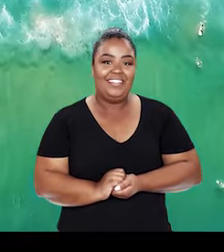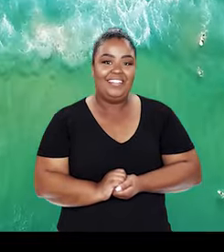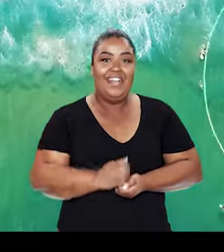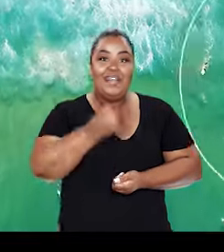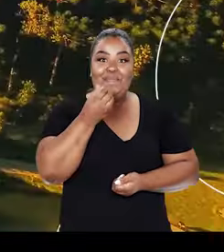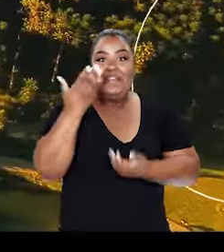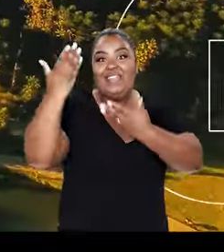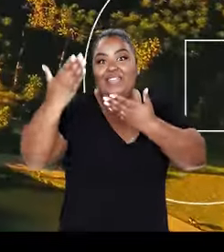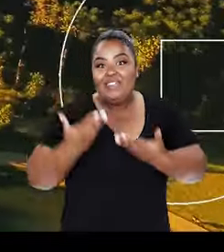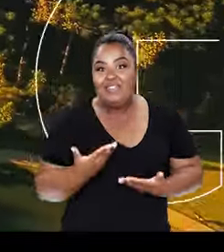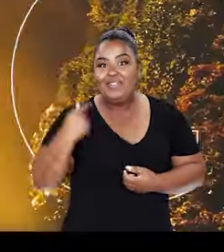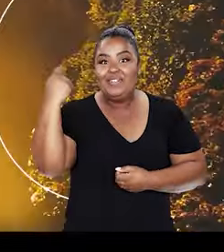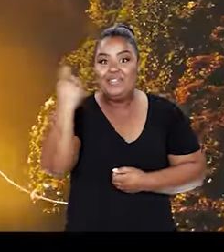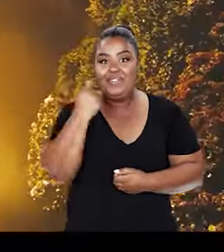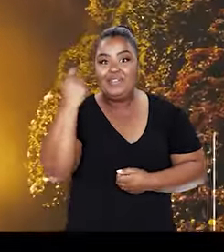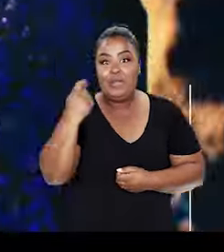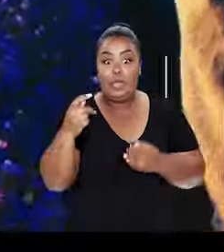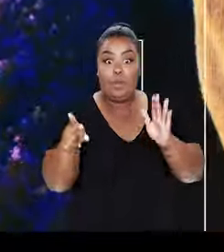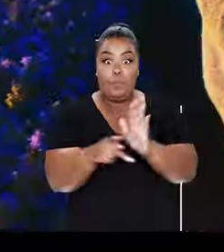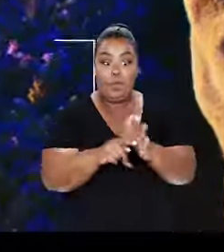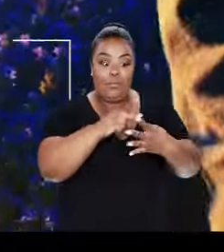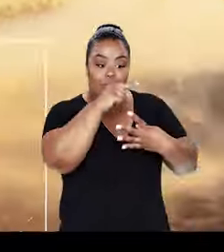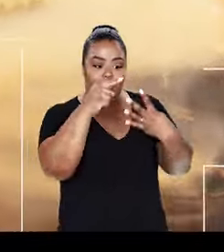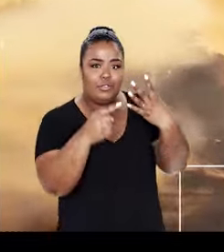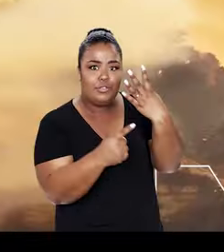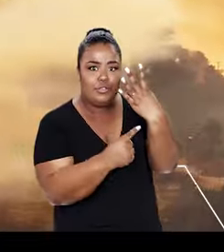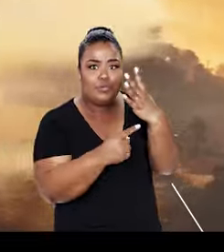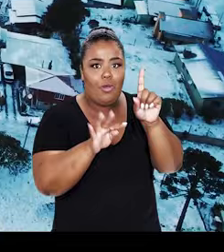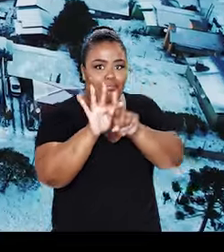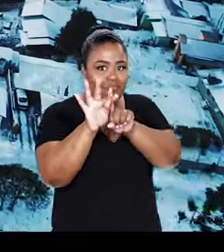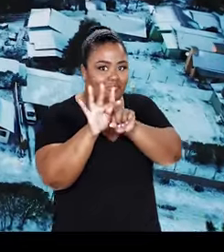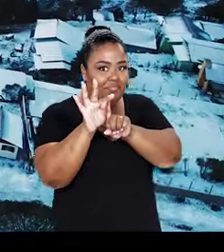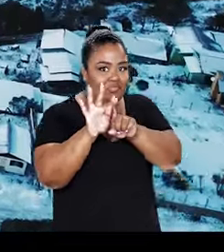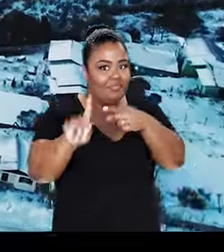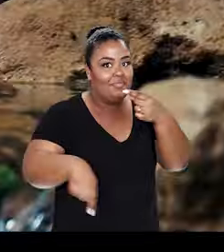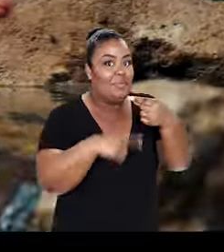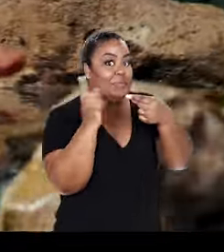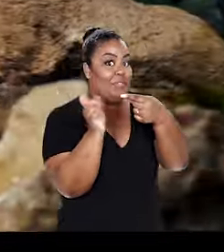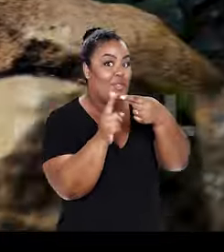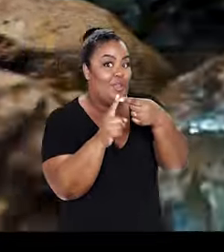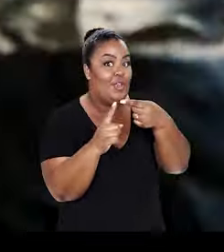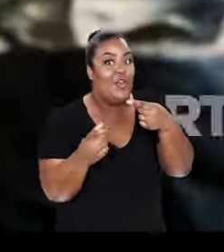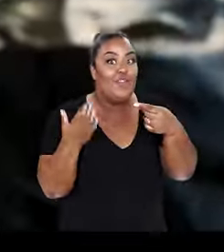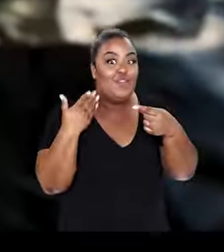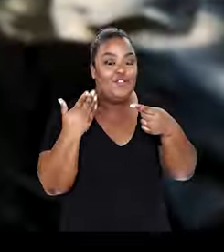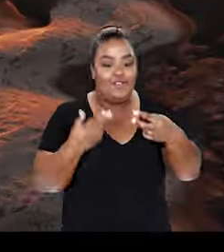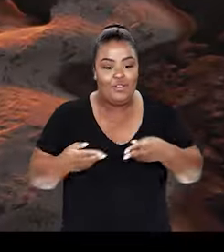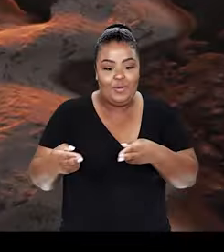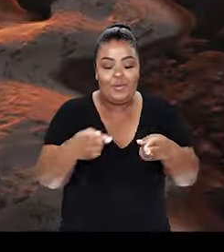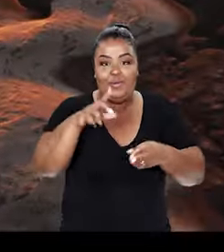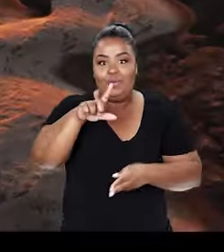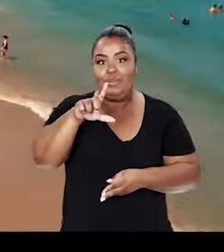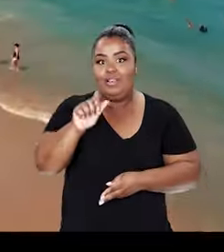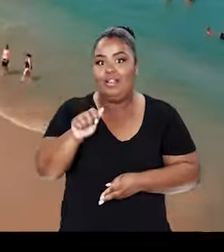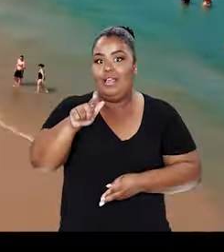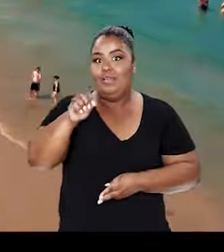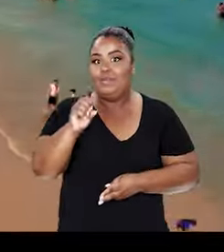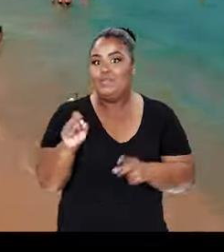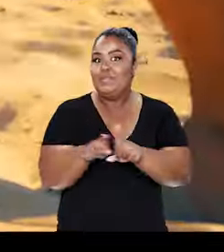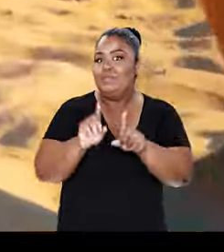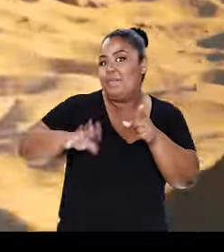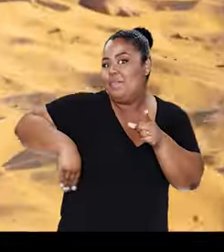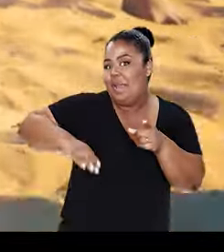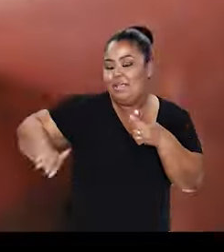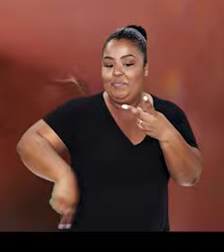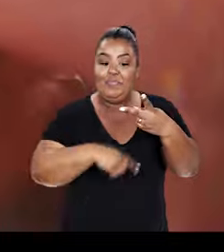Sejam muito bem-vindos ao Rio Grande das quatro estações. Do verão dos rios, lagos e praias.